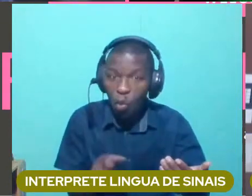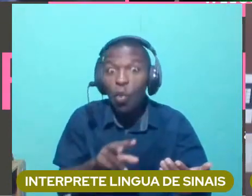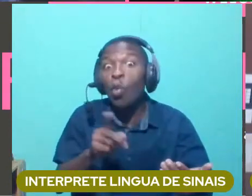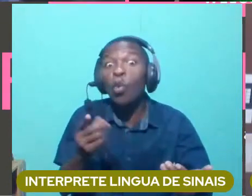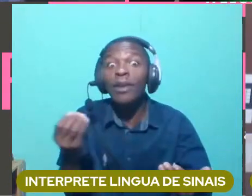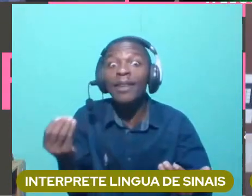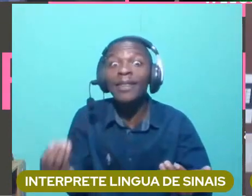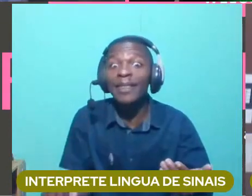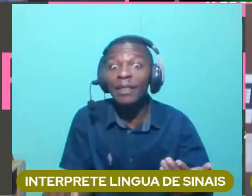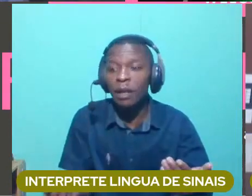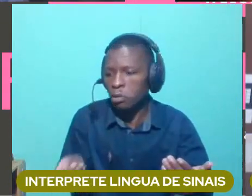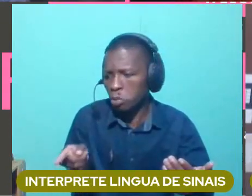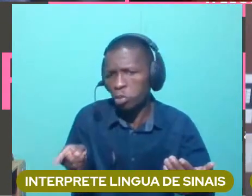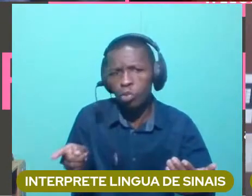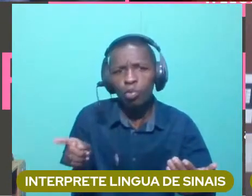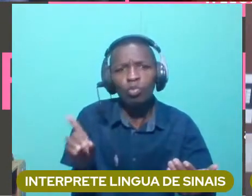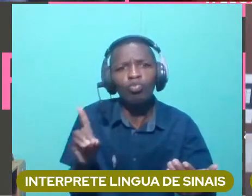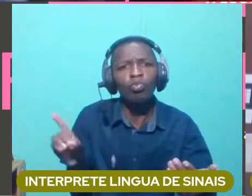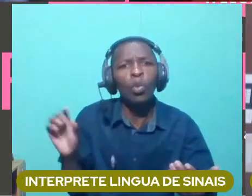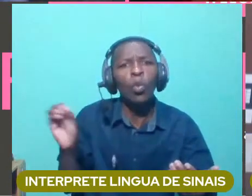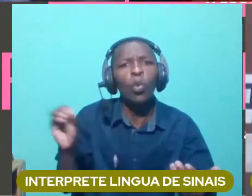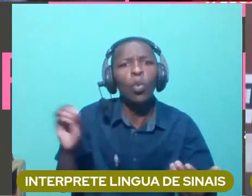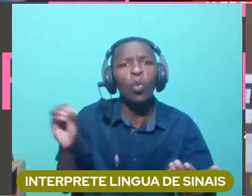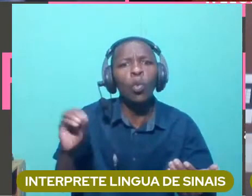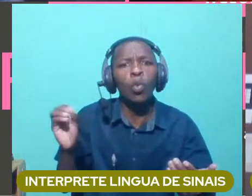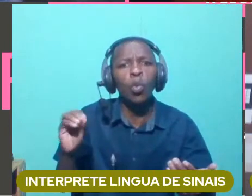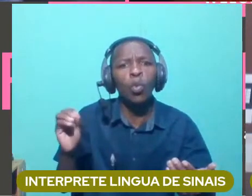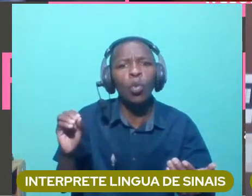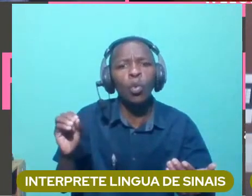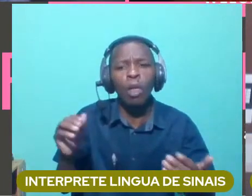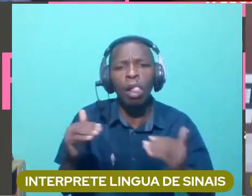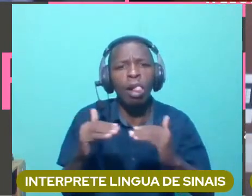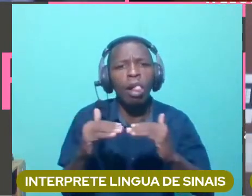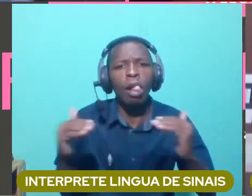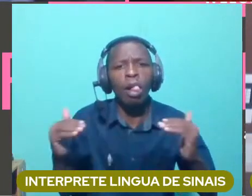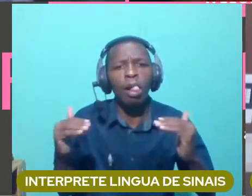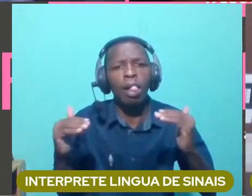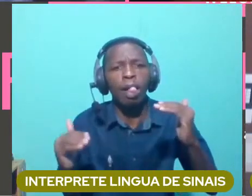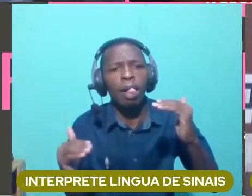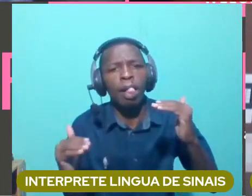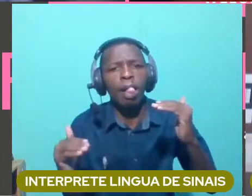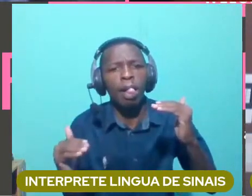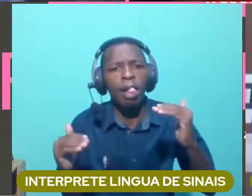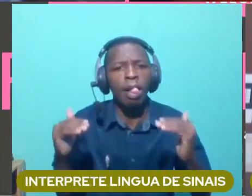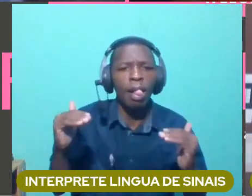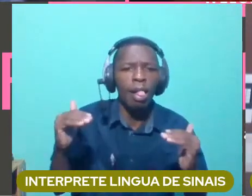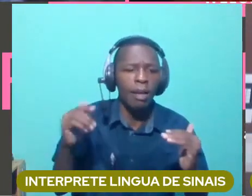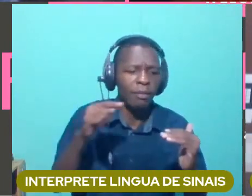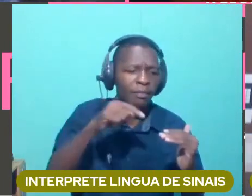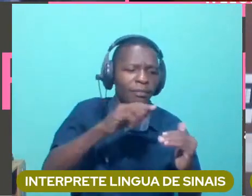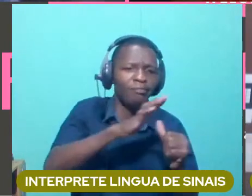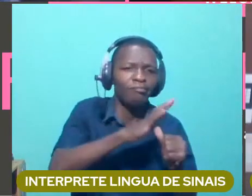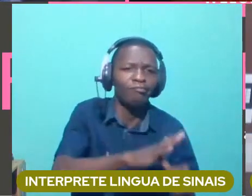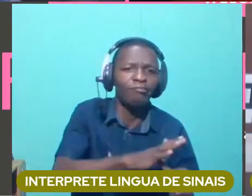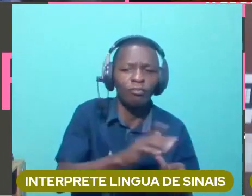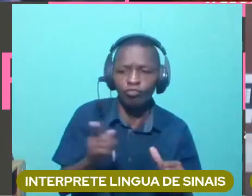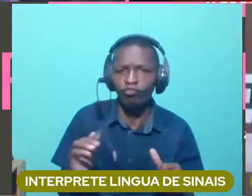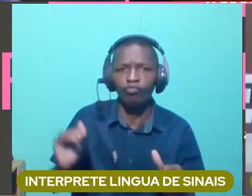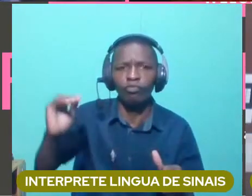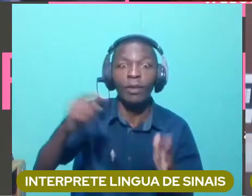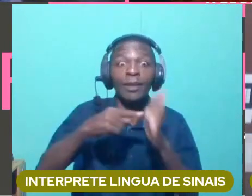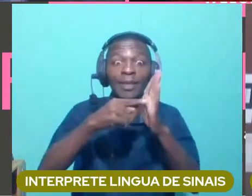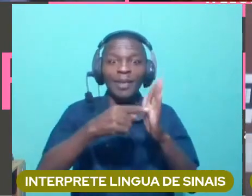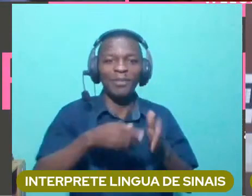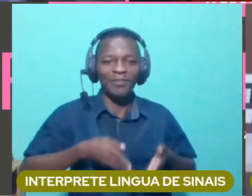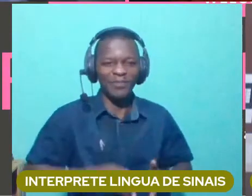visto situações em que a rapariga com deficiência é deixada em casa e o rapaz com deficiência é levado para a